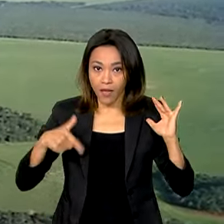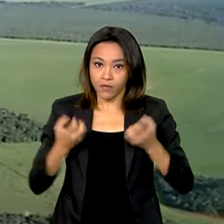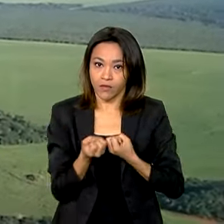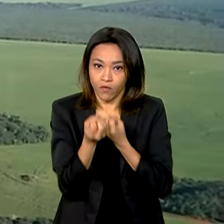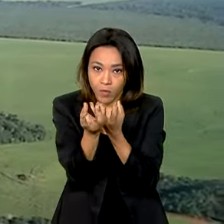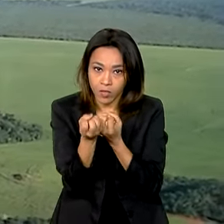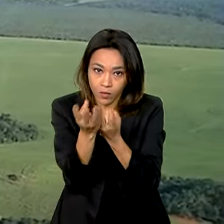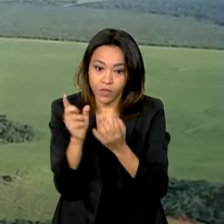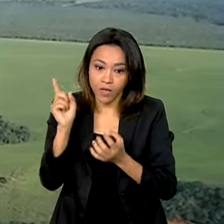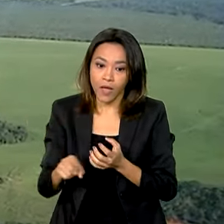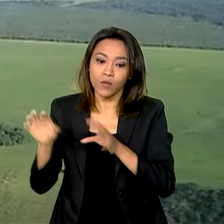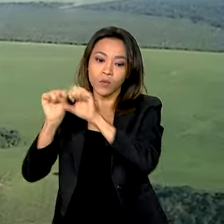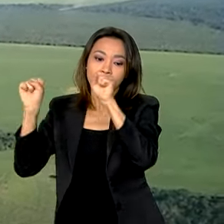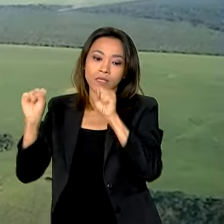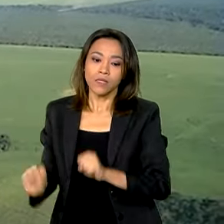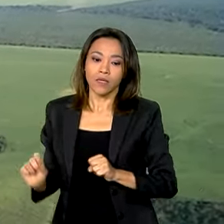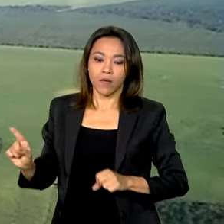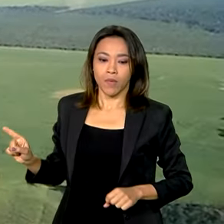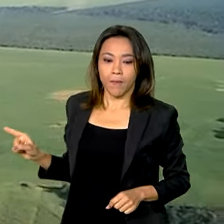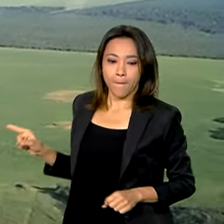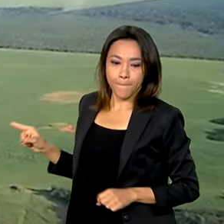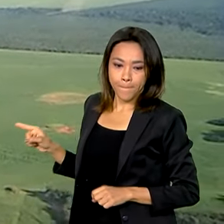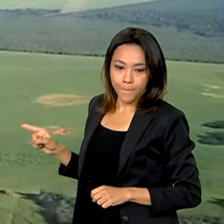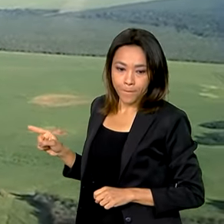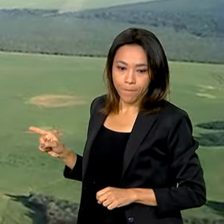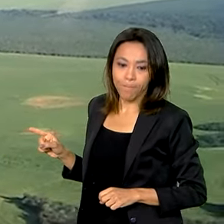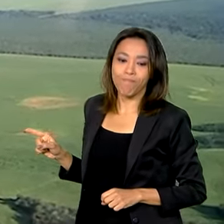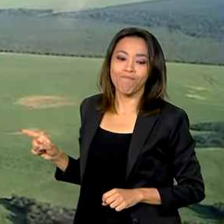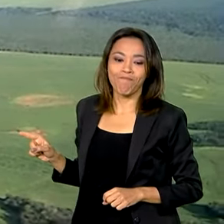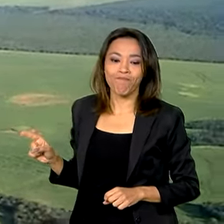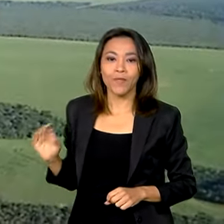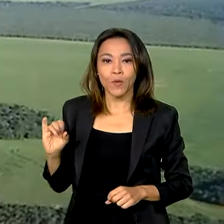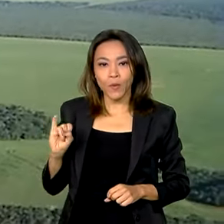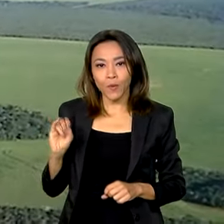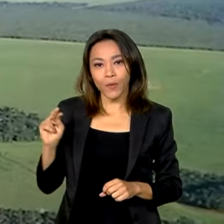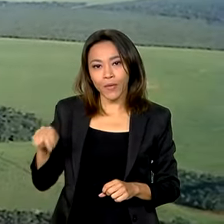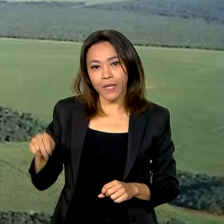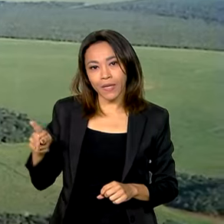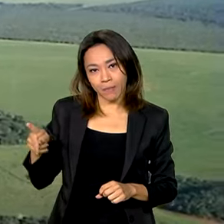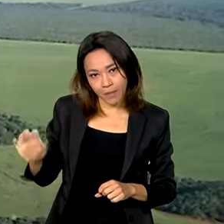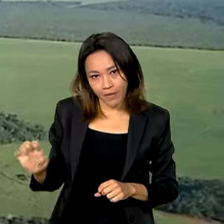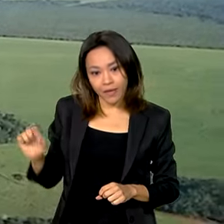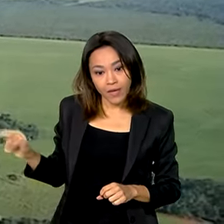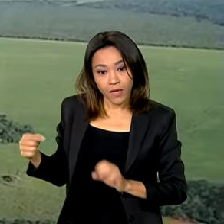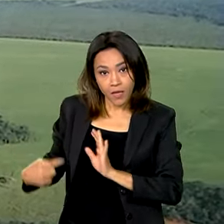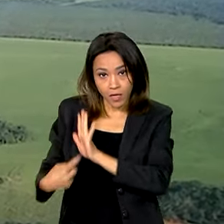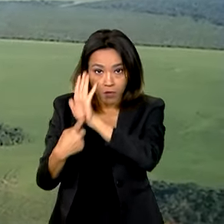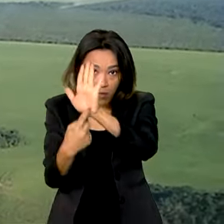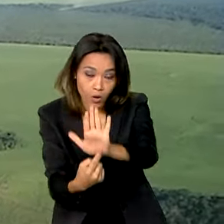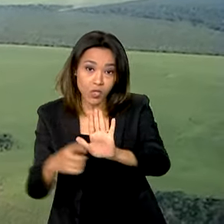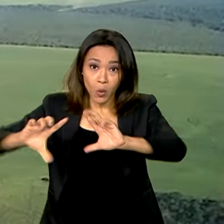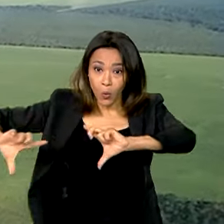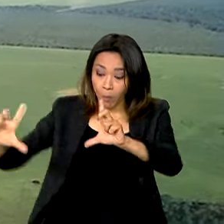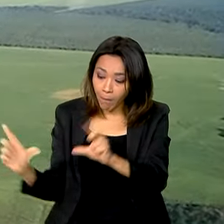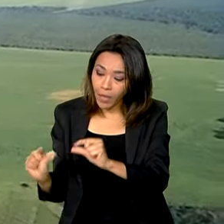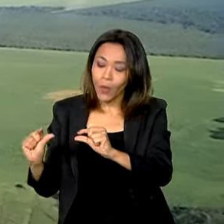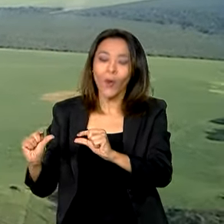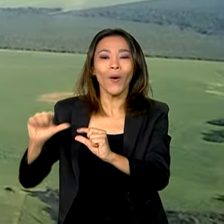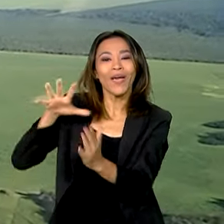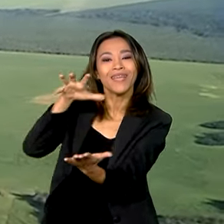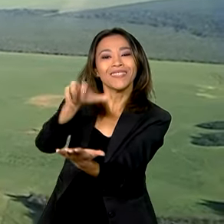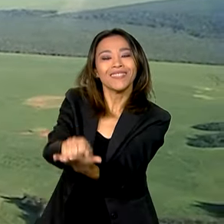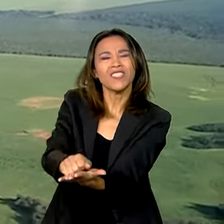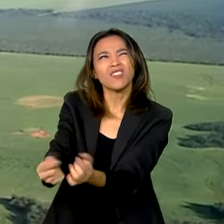do sistema PRODES, do Instituto Nacional de Pesquisas Espaciais, o INPE, e mostram o menor resultado de desmatamento